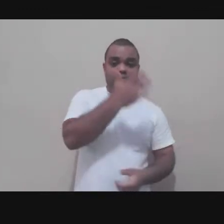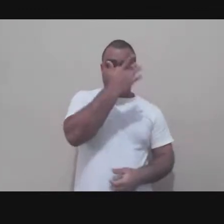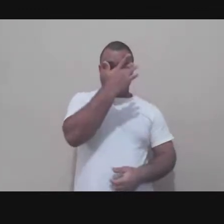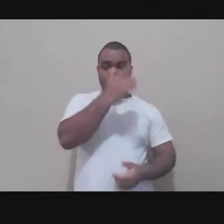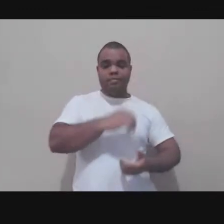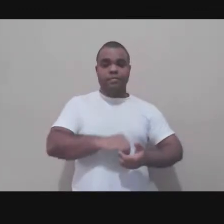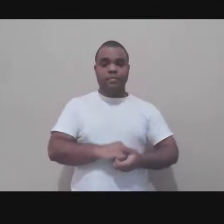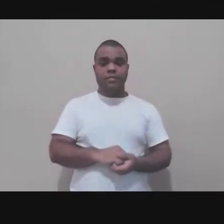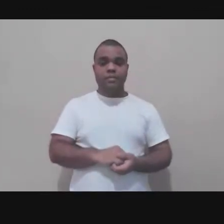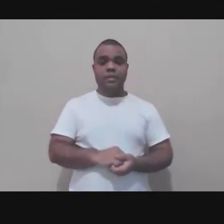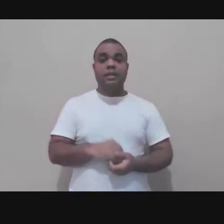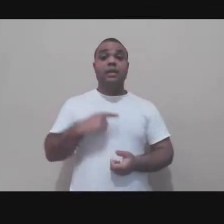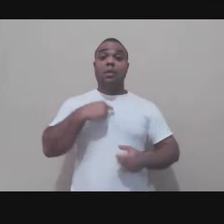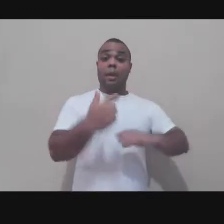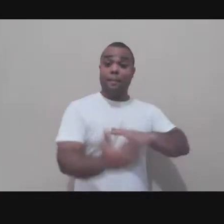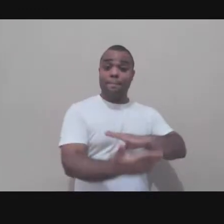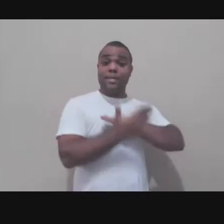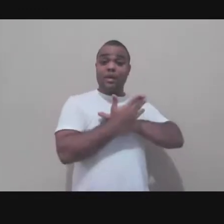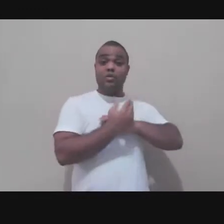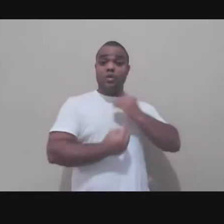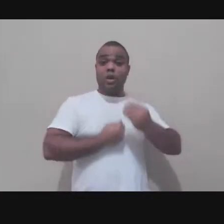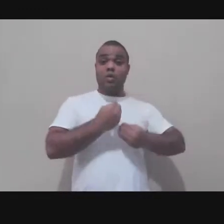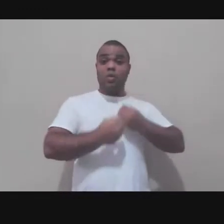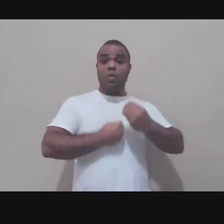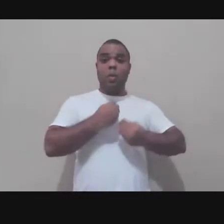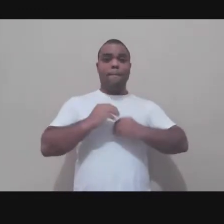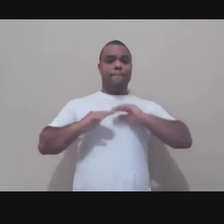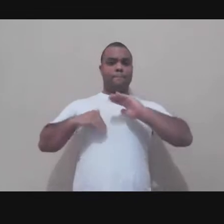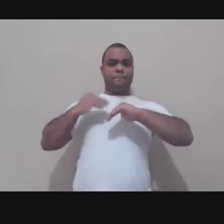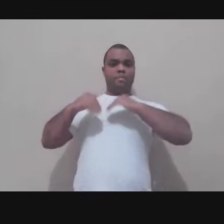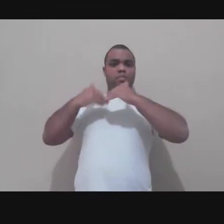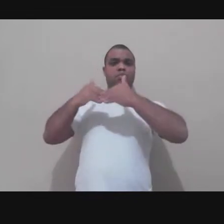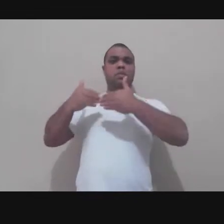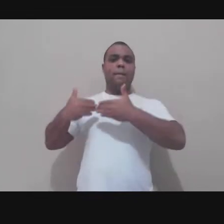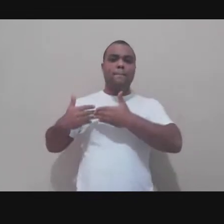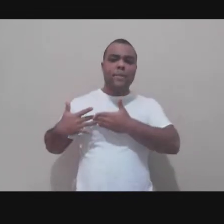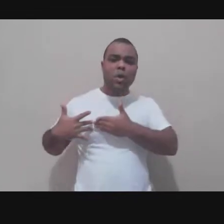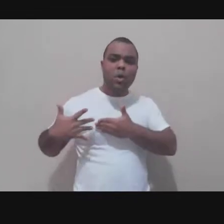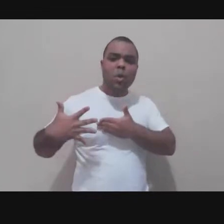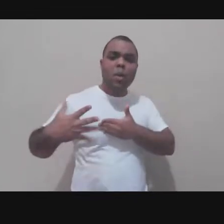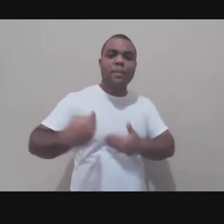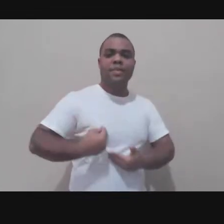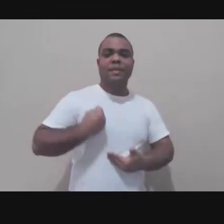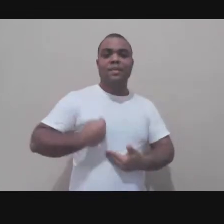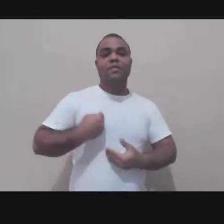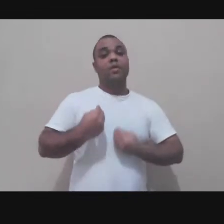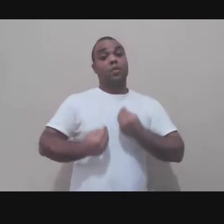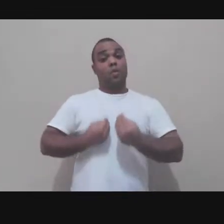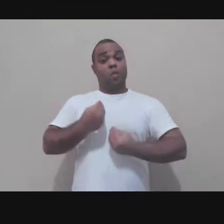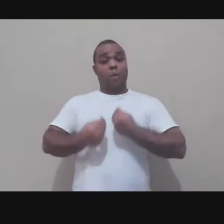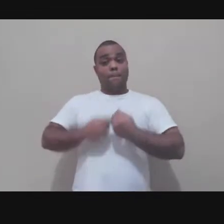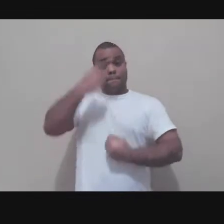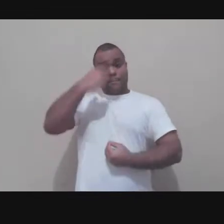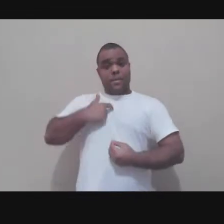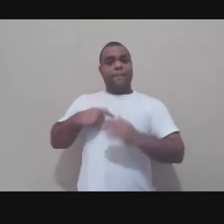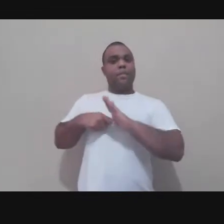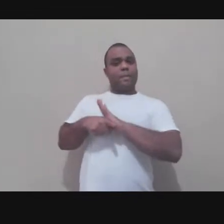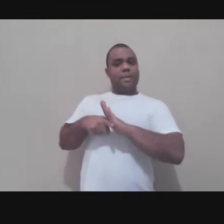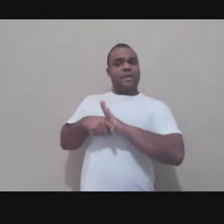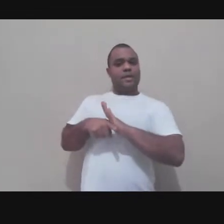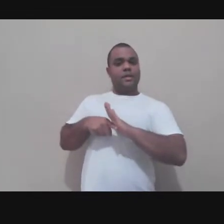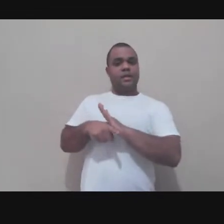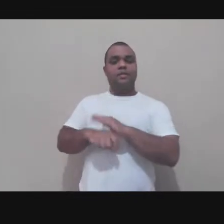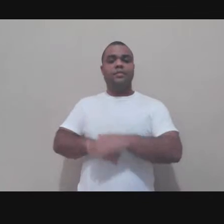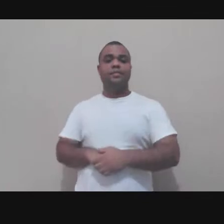importante na minha carreira enquanto pesquisadora também porque logo em seguida foi quando eu cursei essa